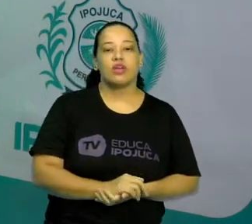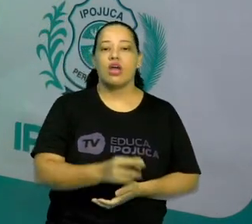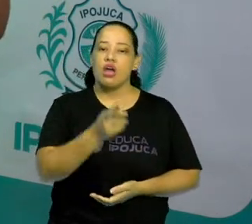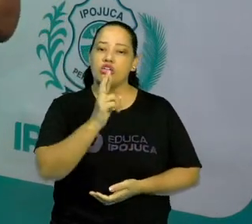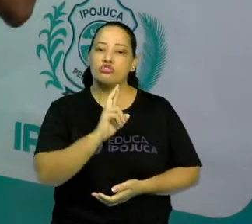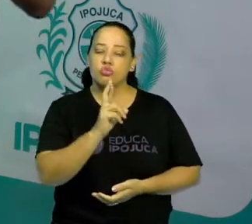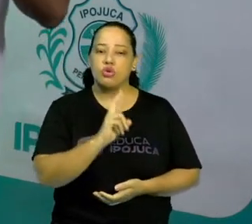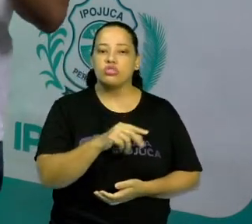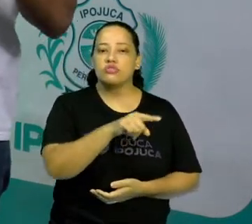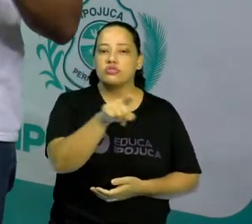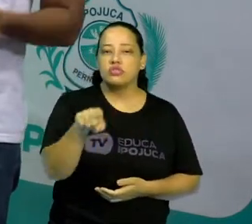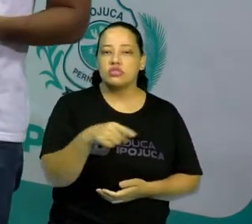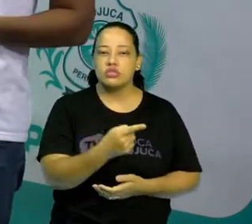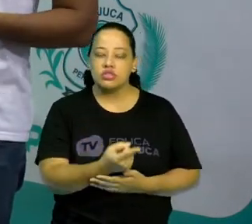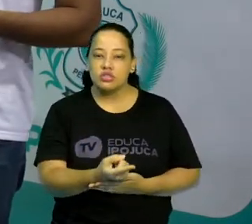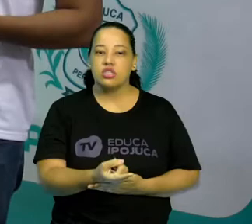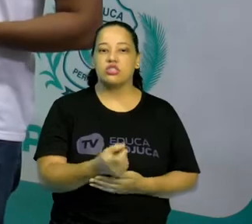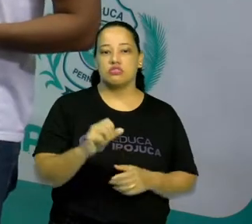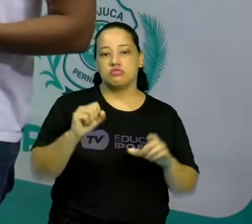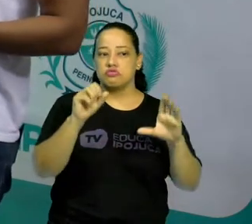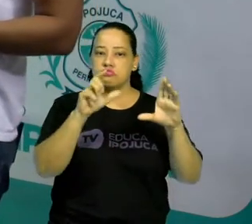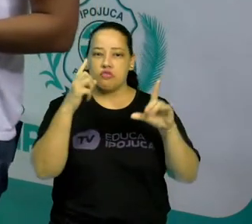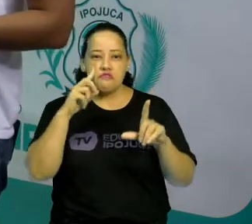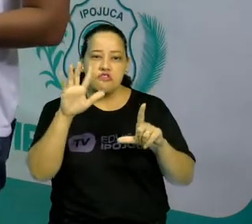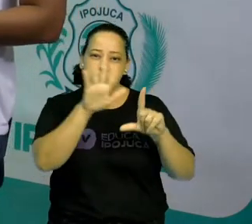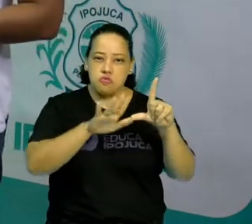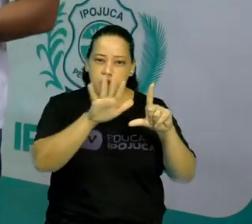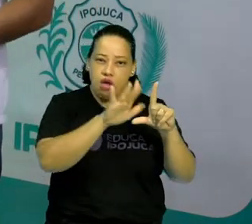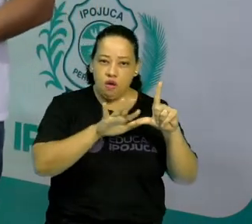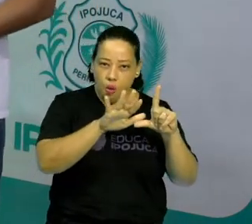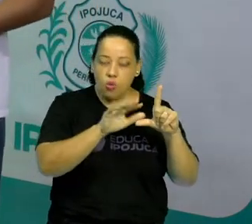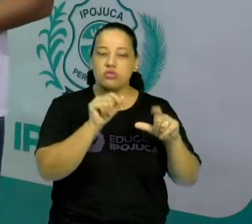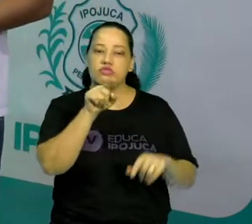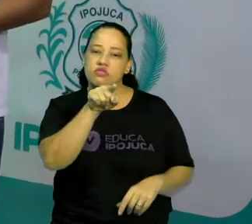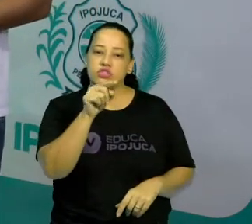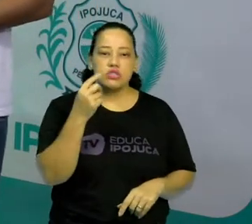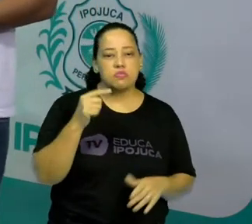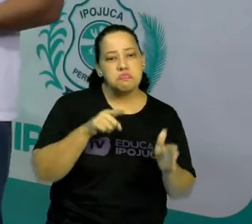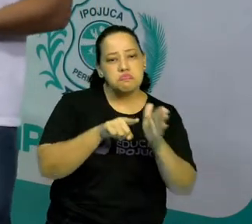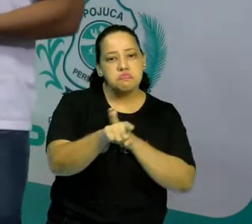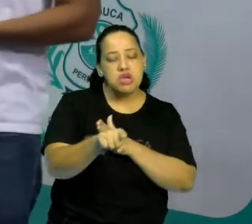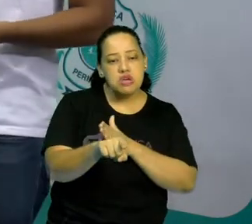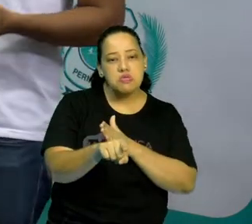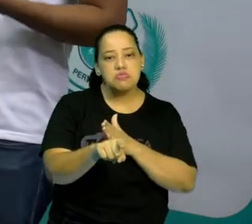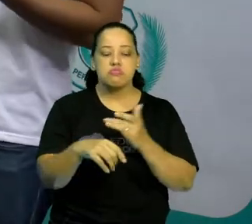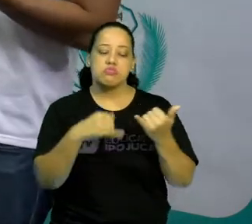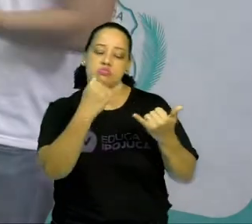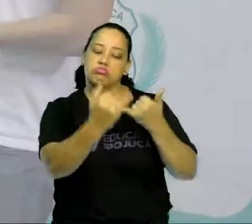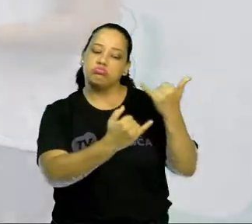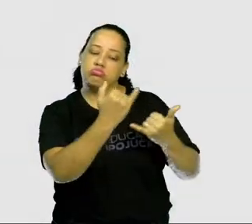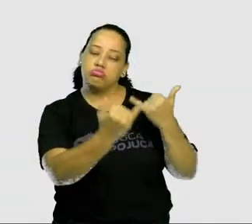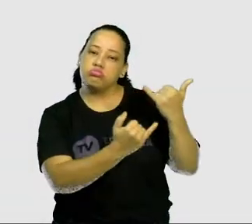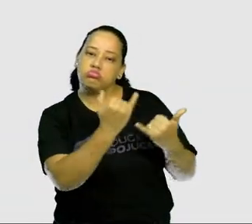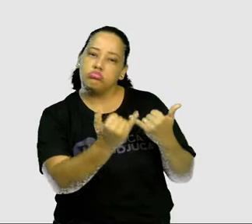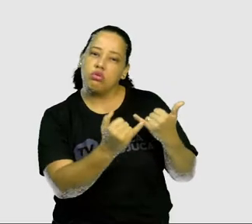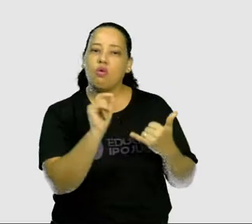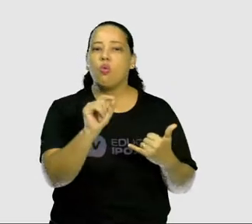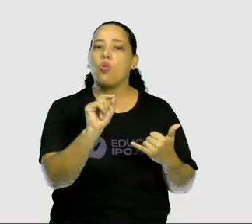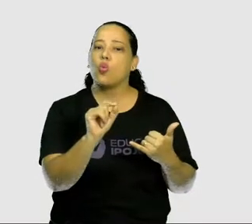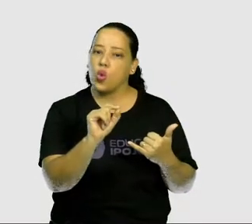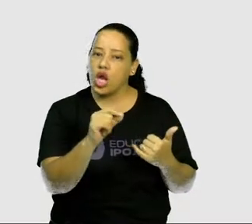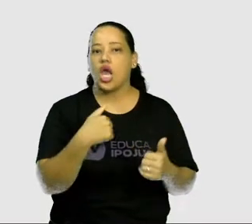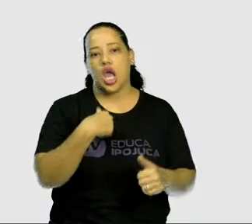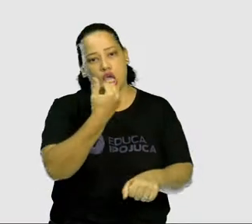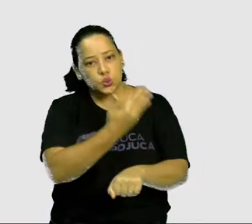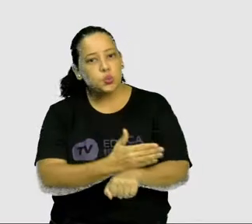para vocês uma atividade naquele QR Code perguntando o que é jogo. E jogo é uma atividade física ou